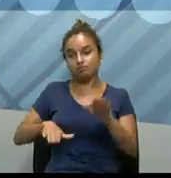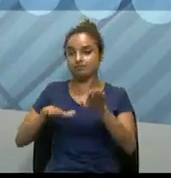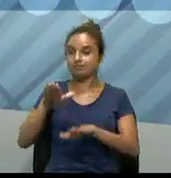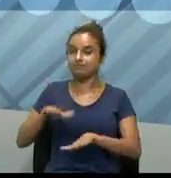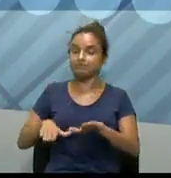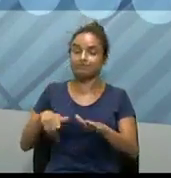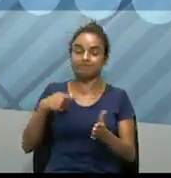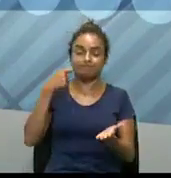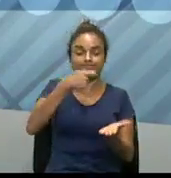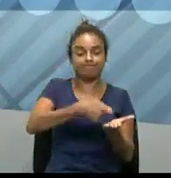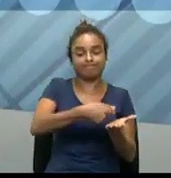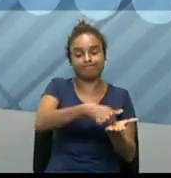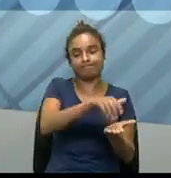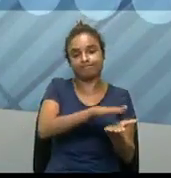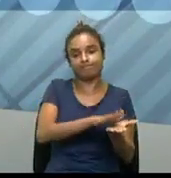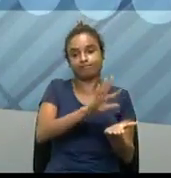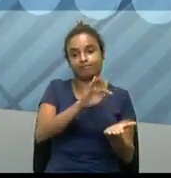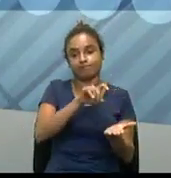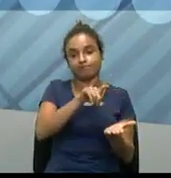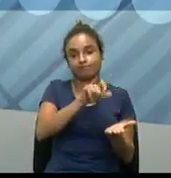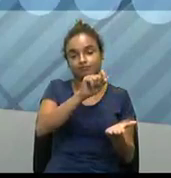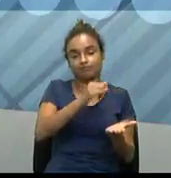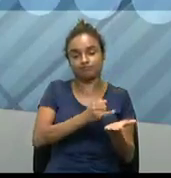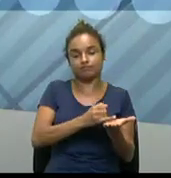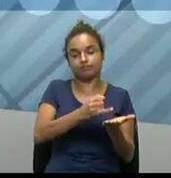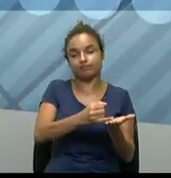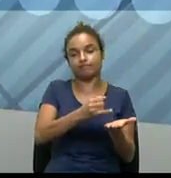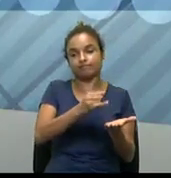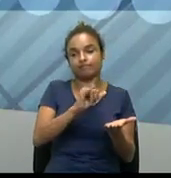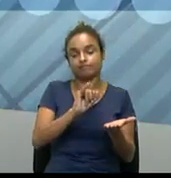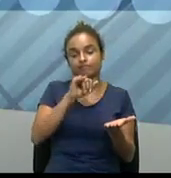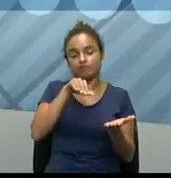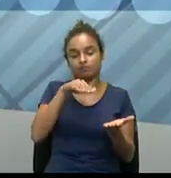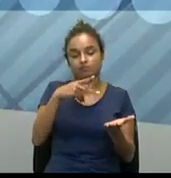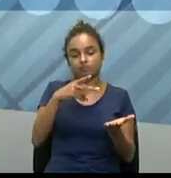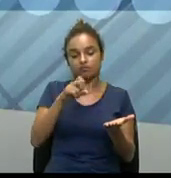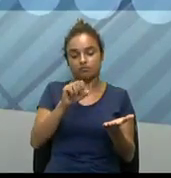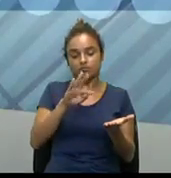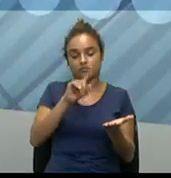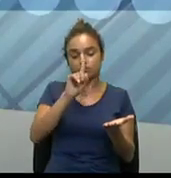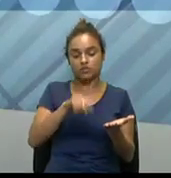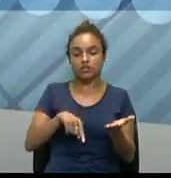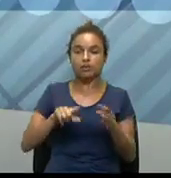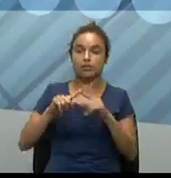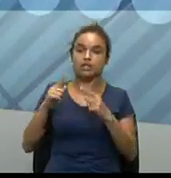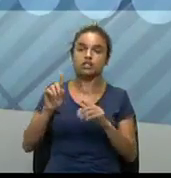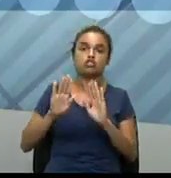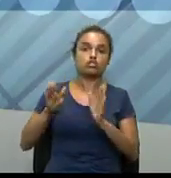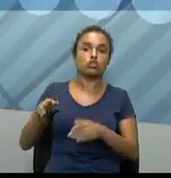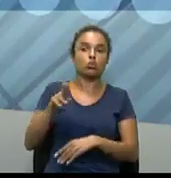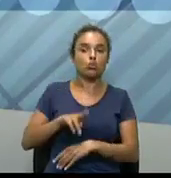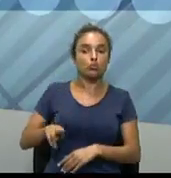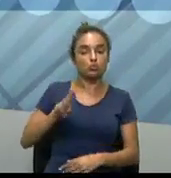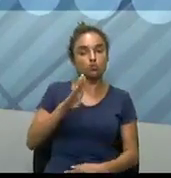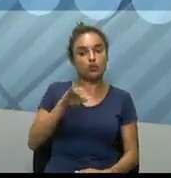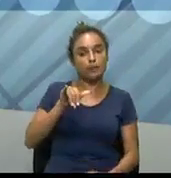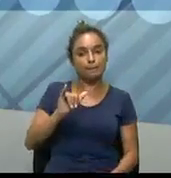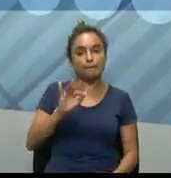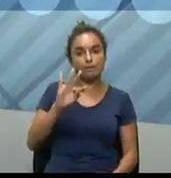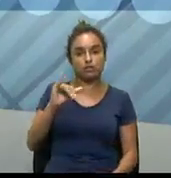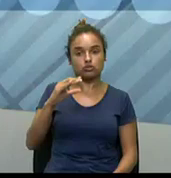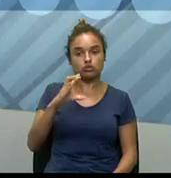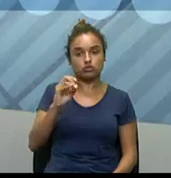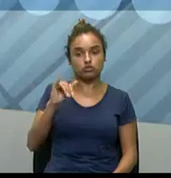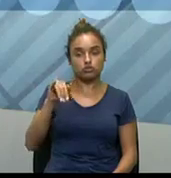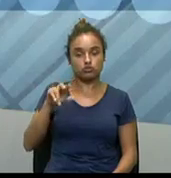ser cobrada aí um imposto, um valor, né? Em função dessa transação. Então, todo esse valor, né? Do que